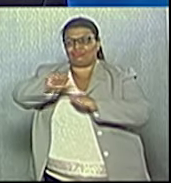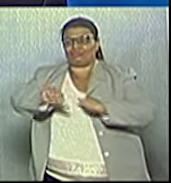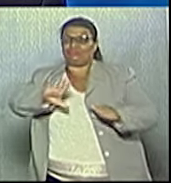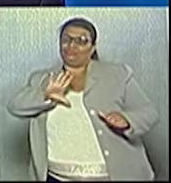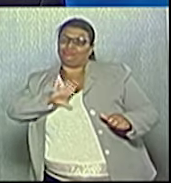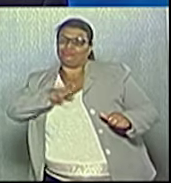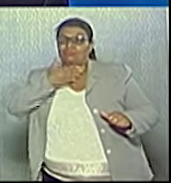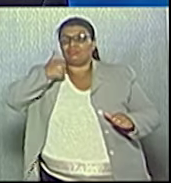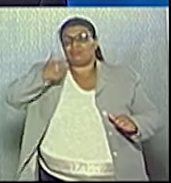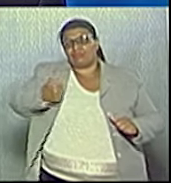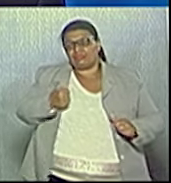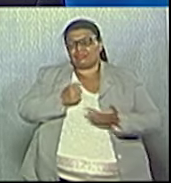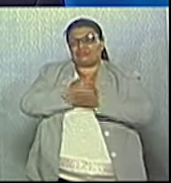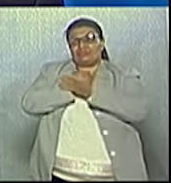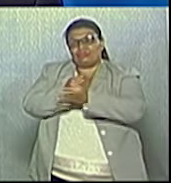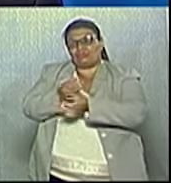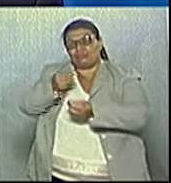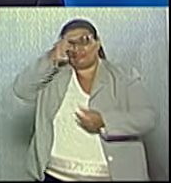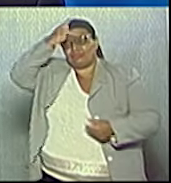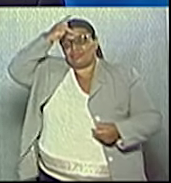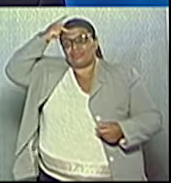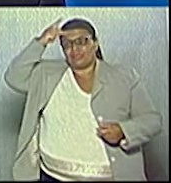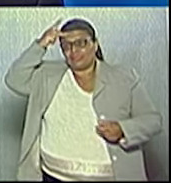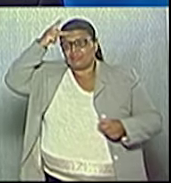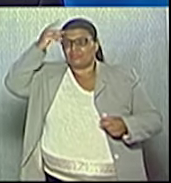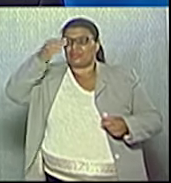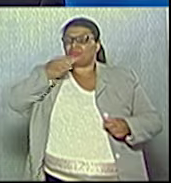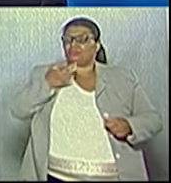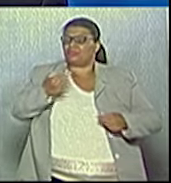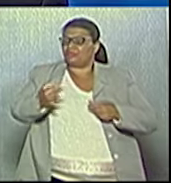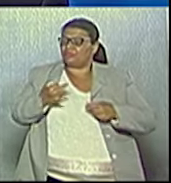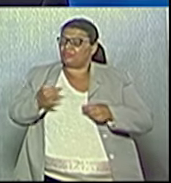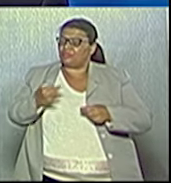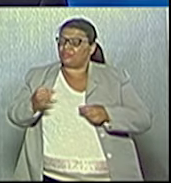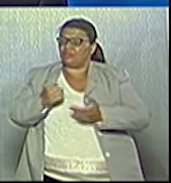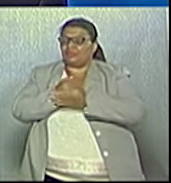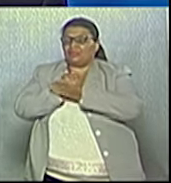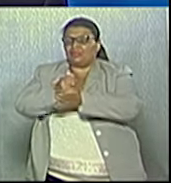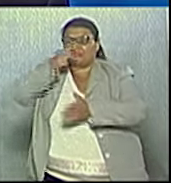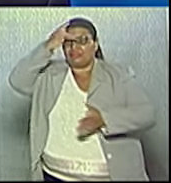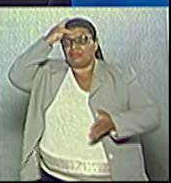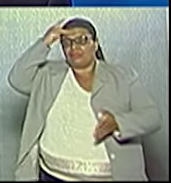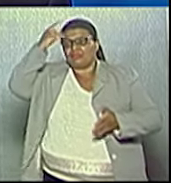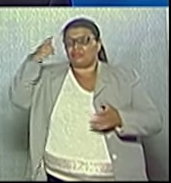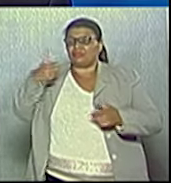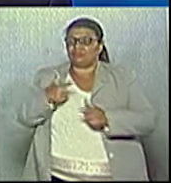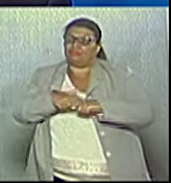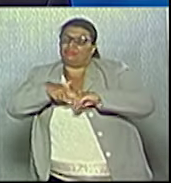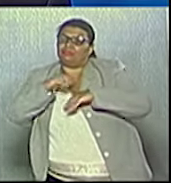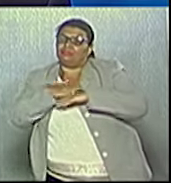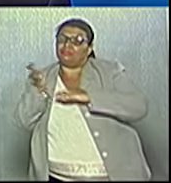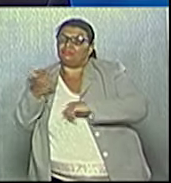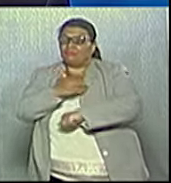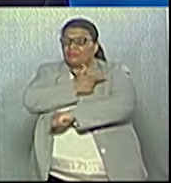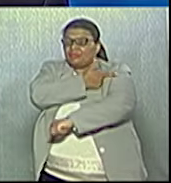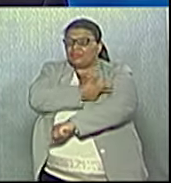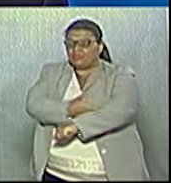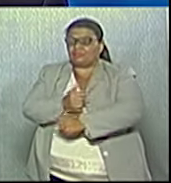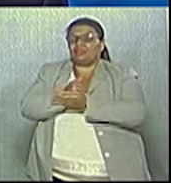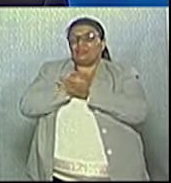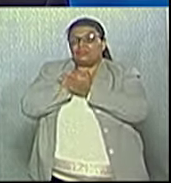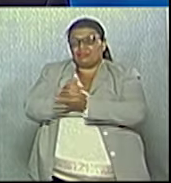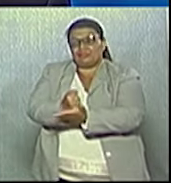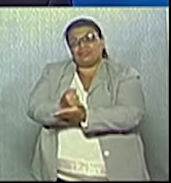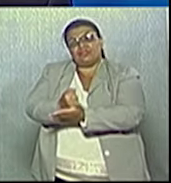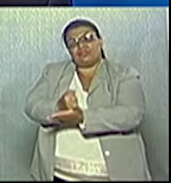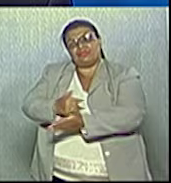uma cidade com mais oportunidades de emprego, uma cidade que tem uma melhor educação. E eu vou investir na saúde. Eu